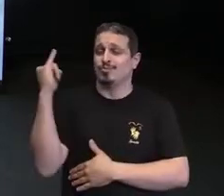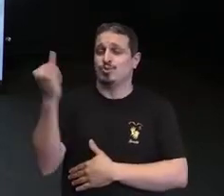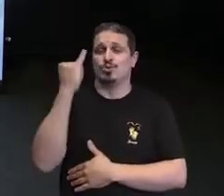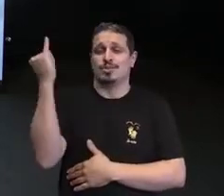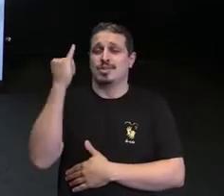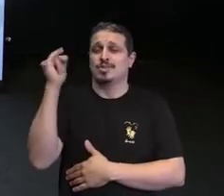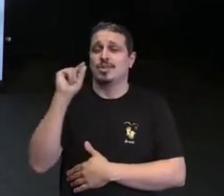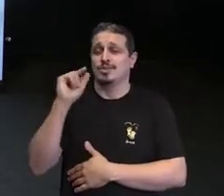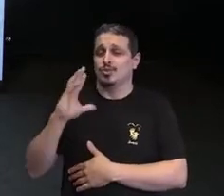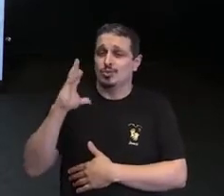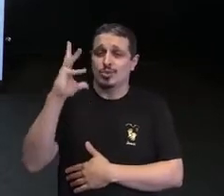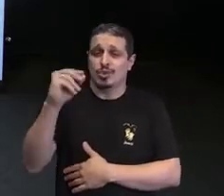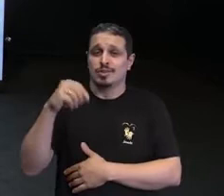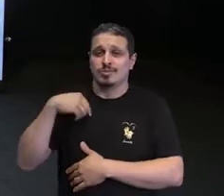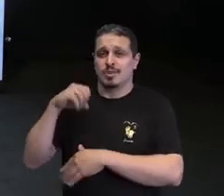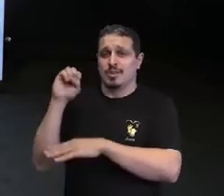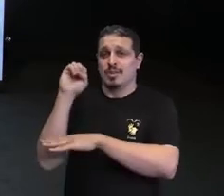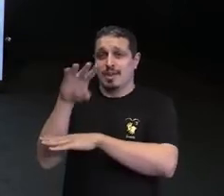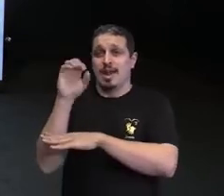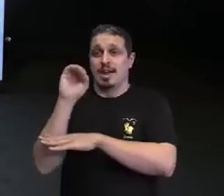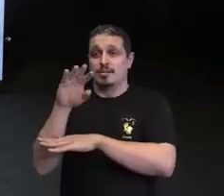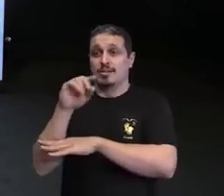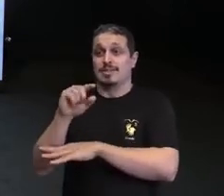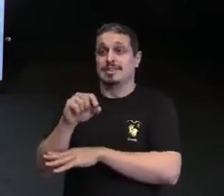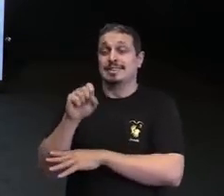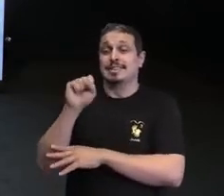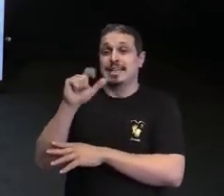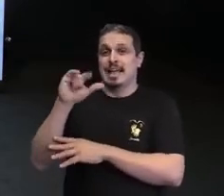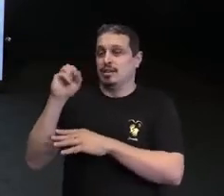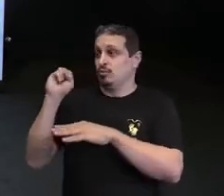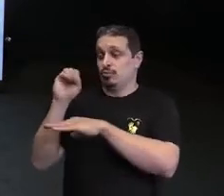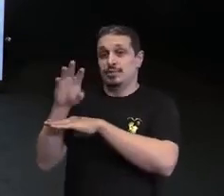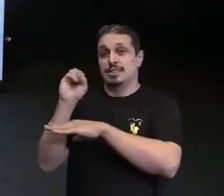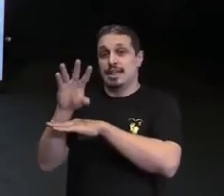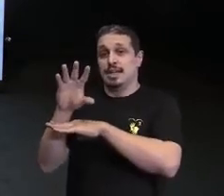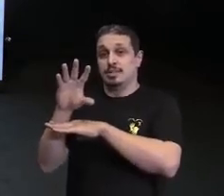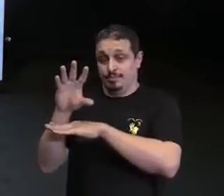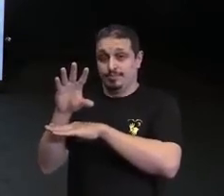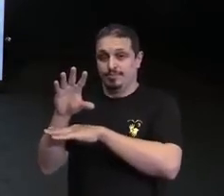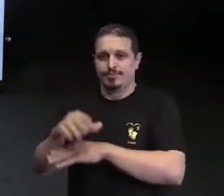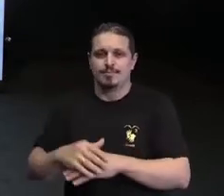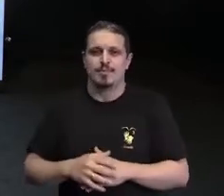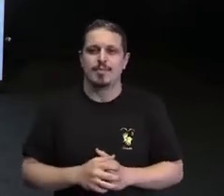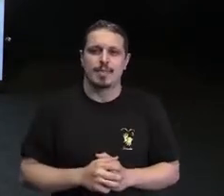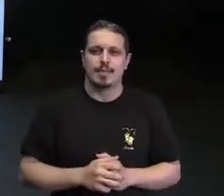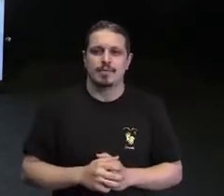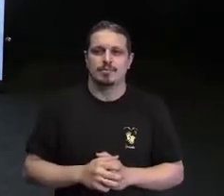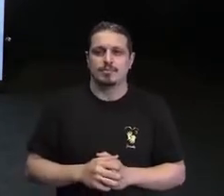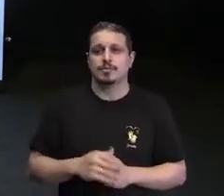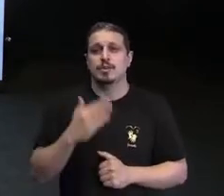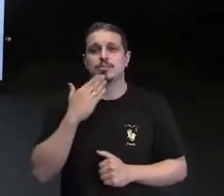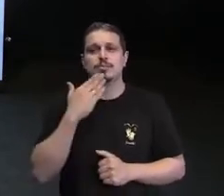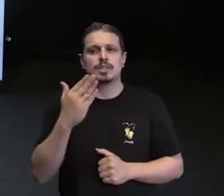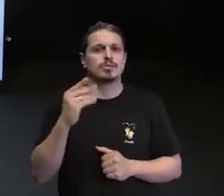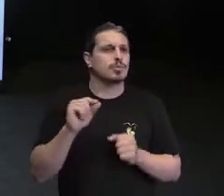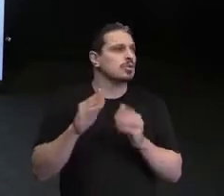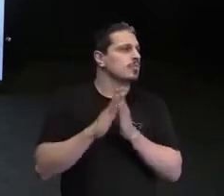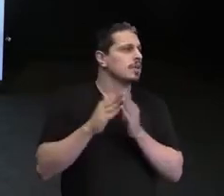programados para a gente. Eu vou tentar fazer essa passagem para a gente dar abertura nesse processo.